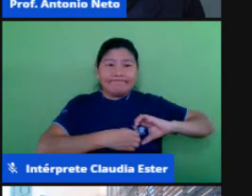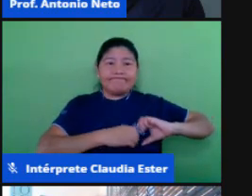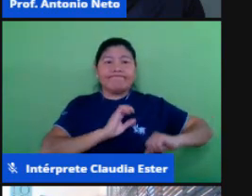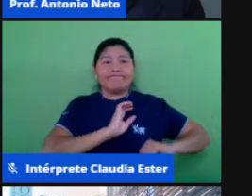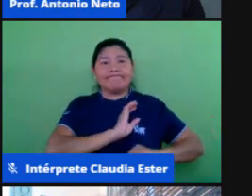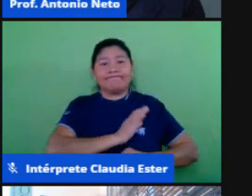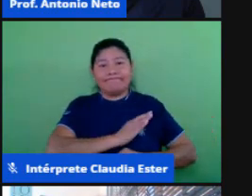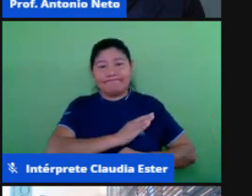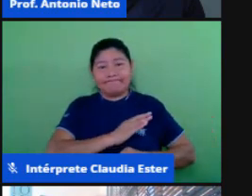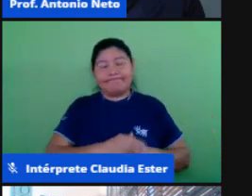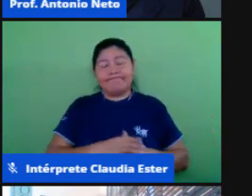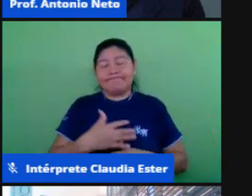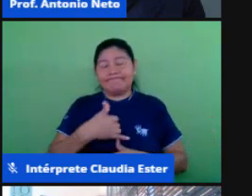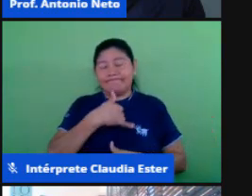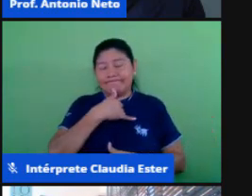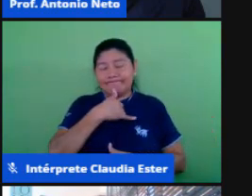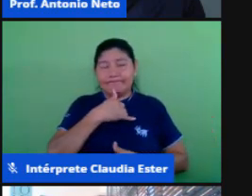Antônio.